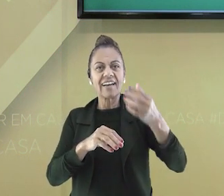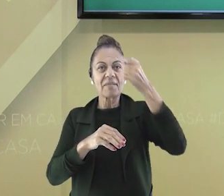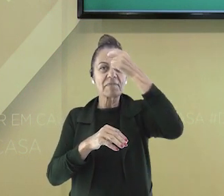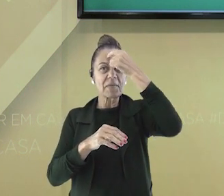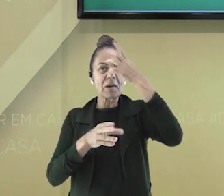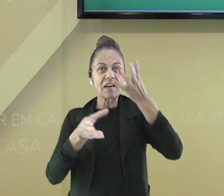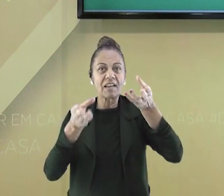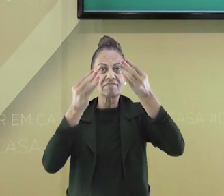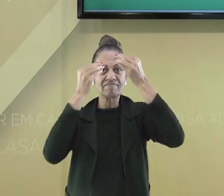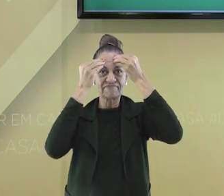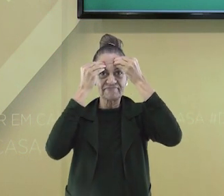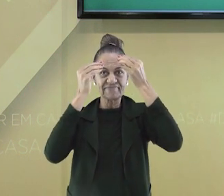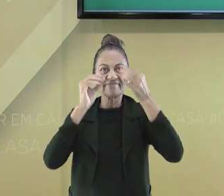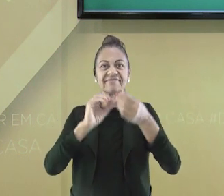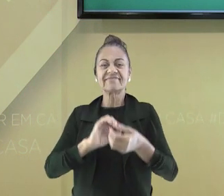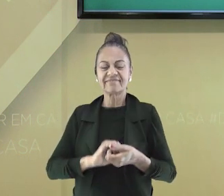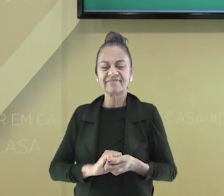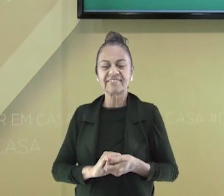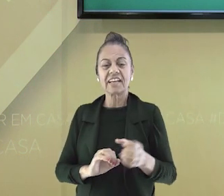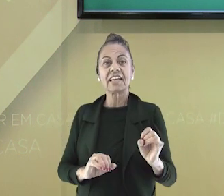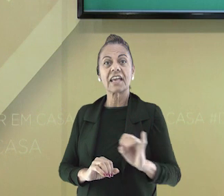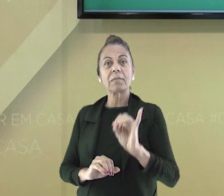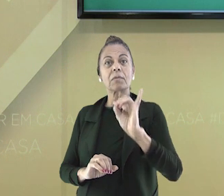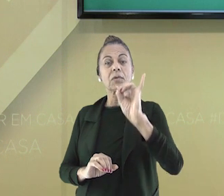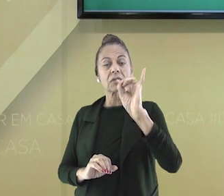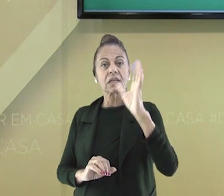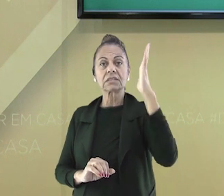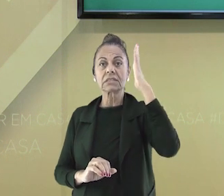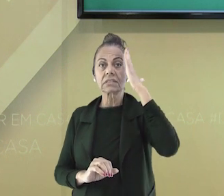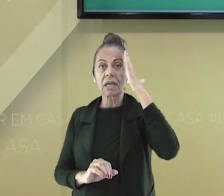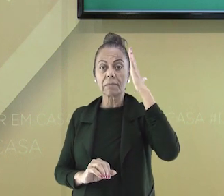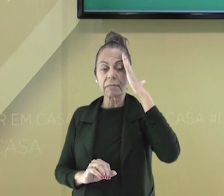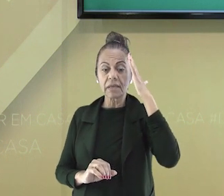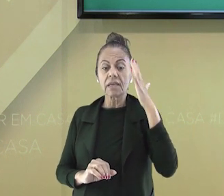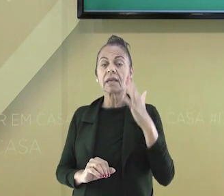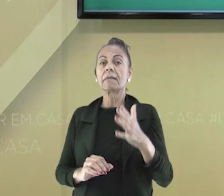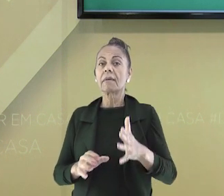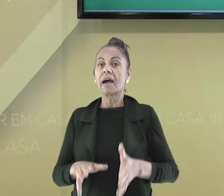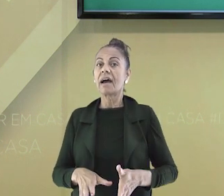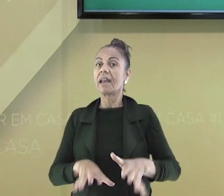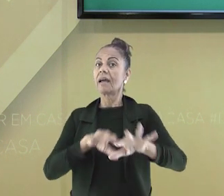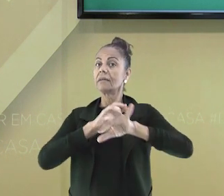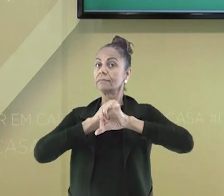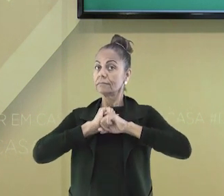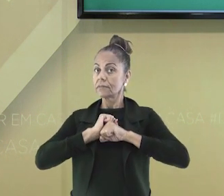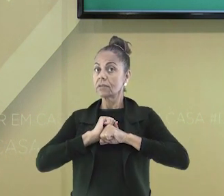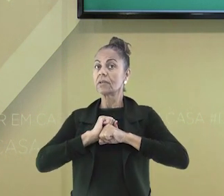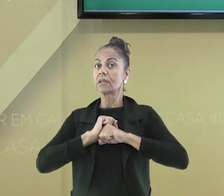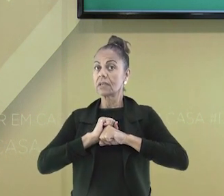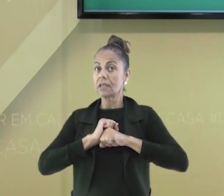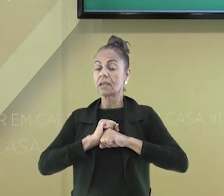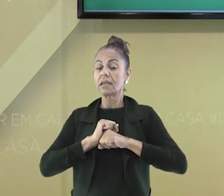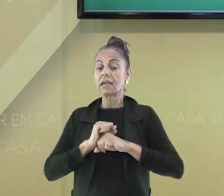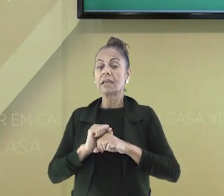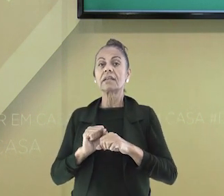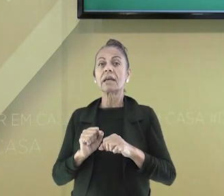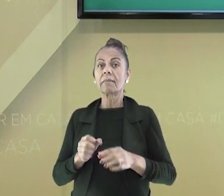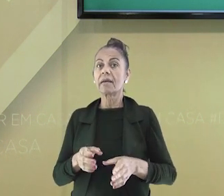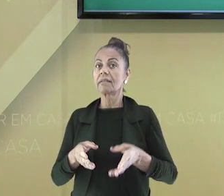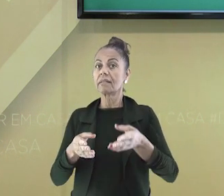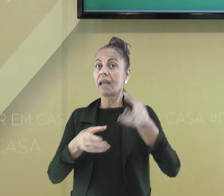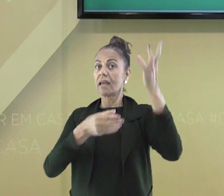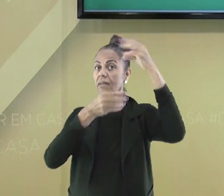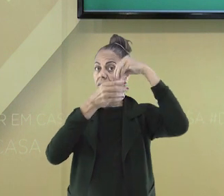mas para todos nós, que é muito importante saber ouvir para adquirir conhecimento e fazer